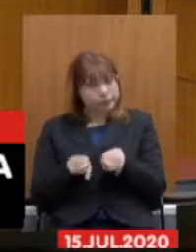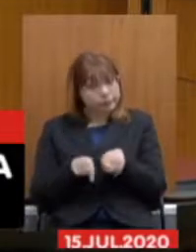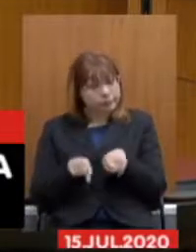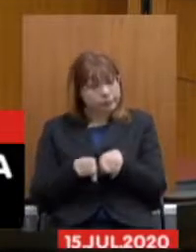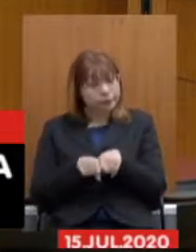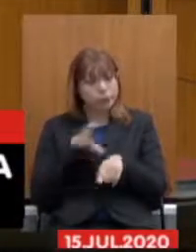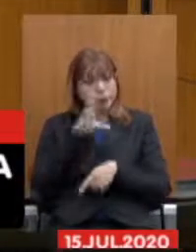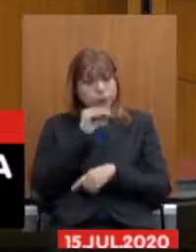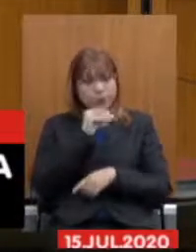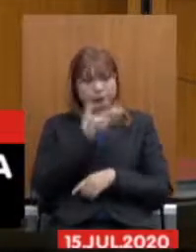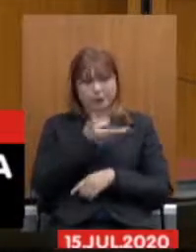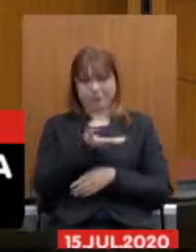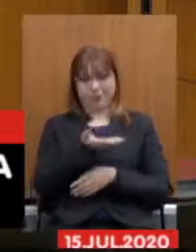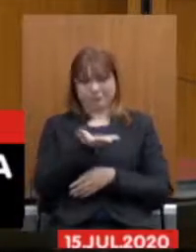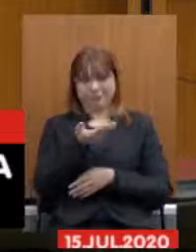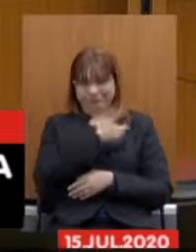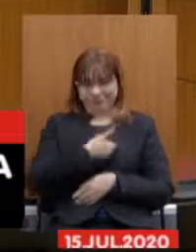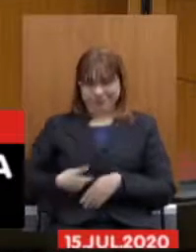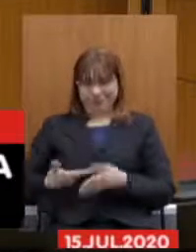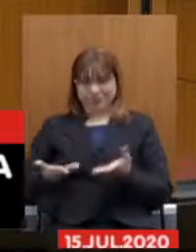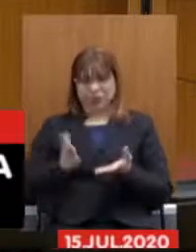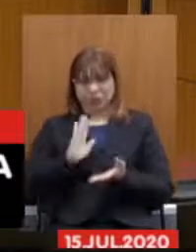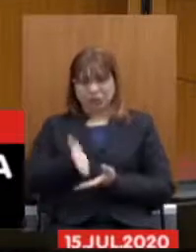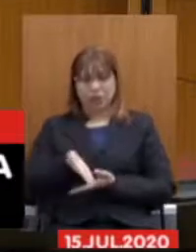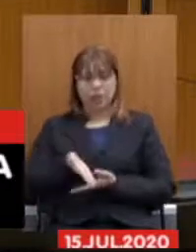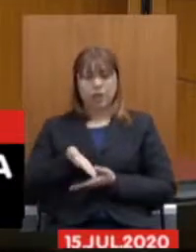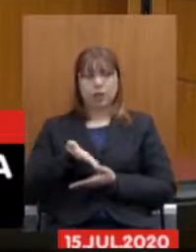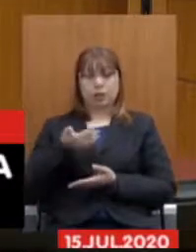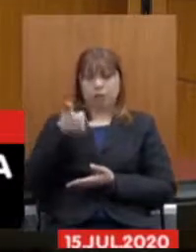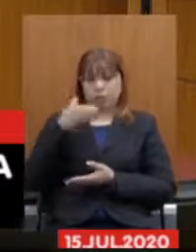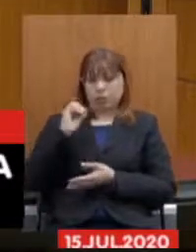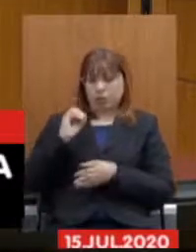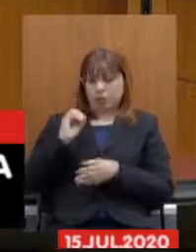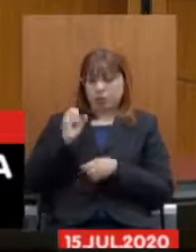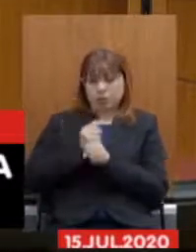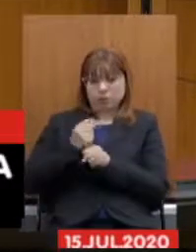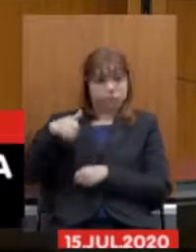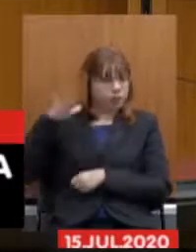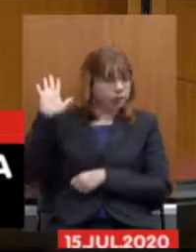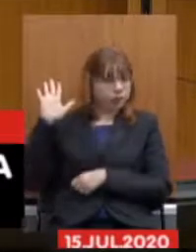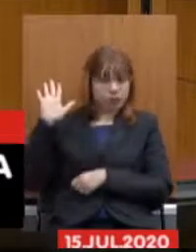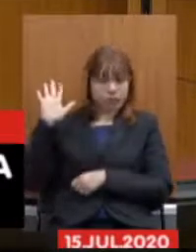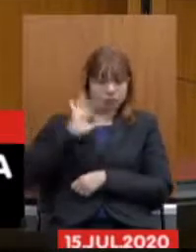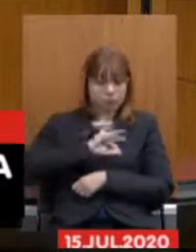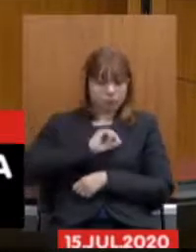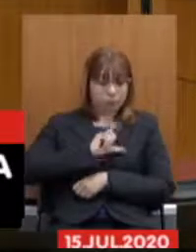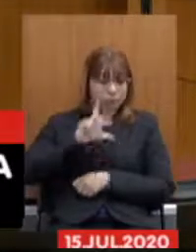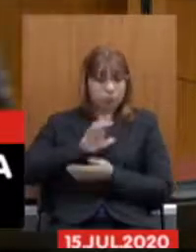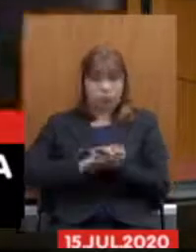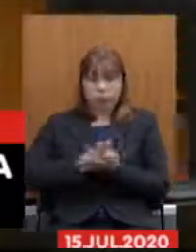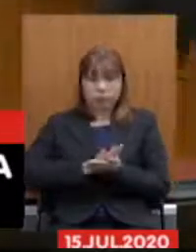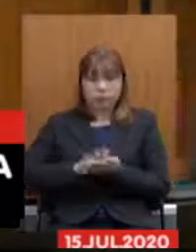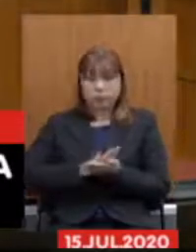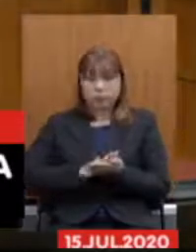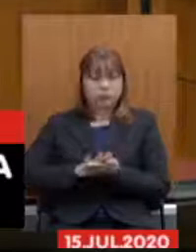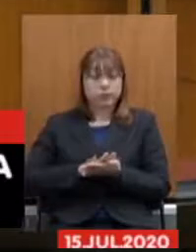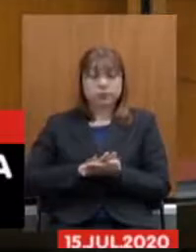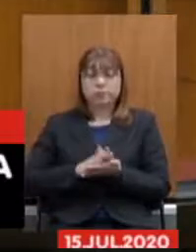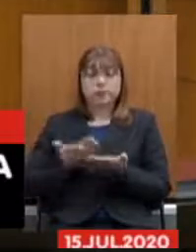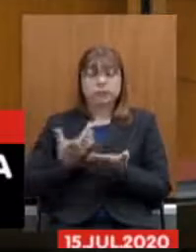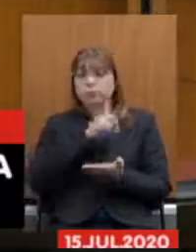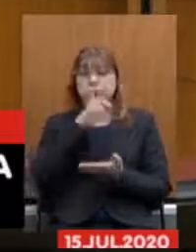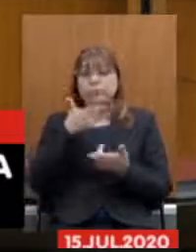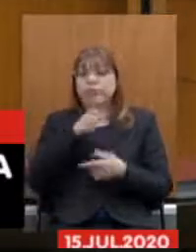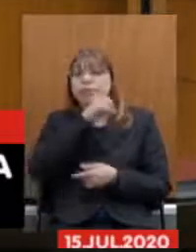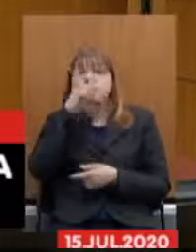estão há mais de dez anos sem nenhum reajuste salarial e sem data base, o é inconcebível. Então, quando